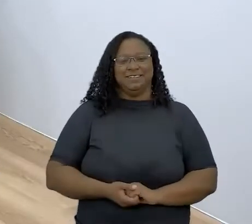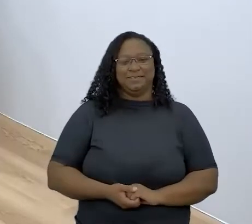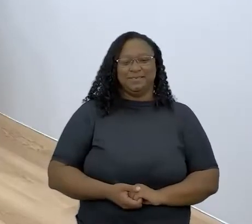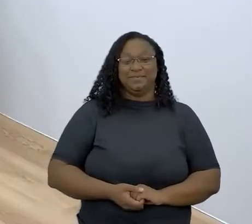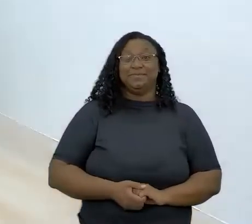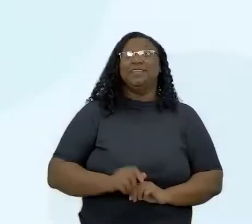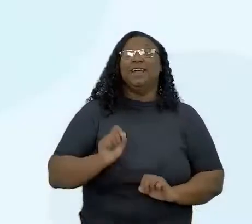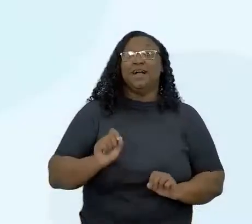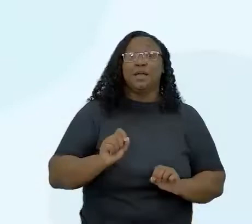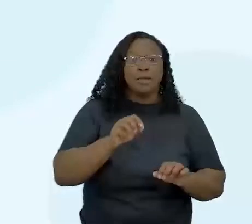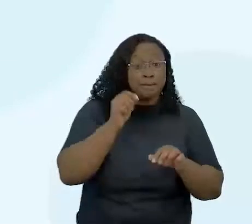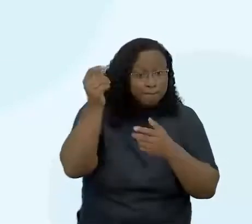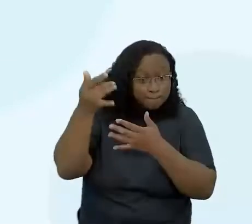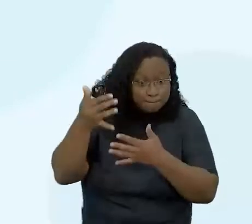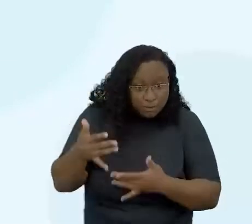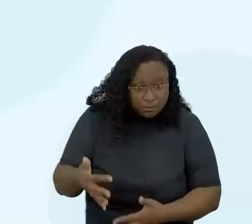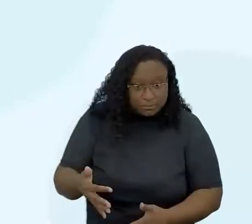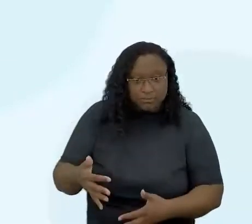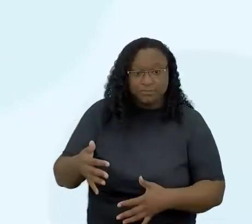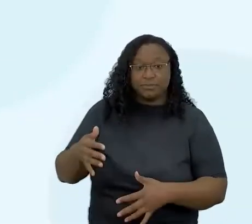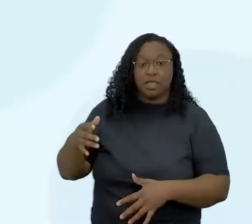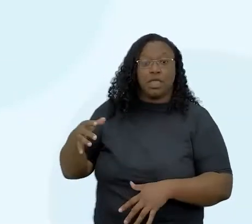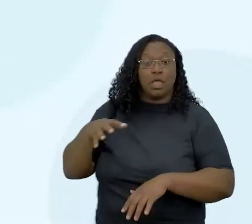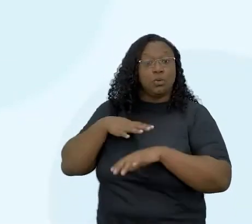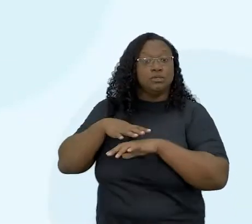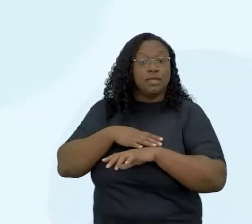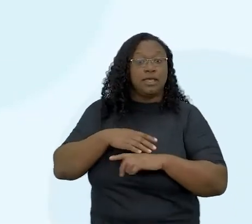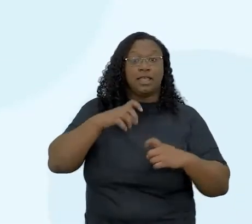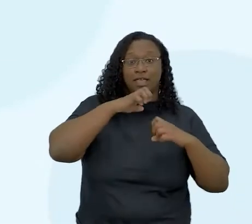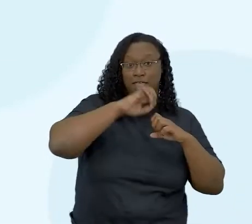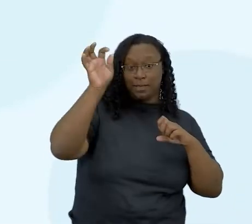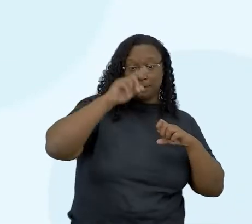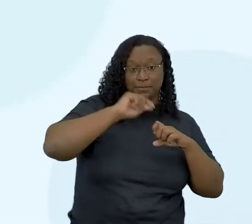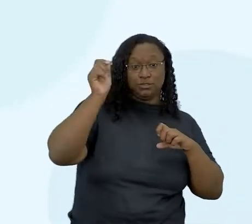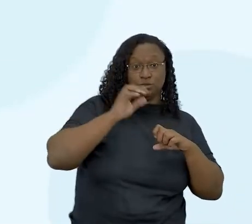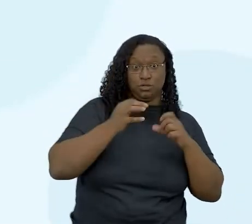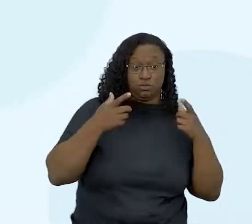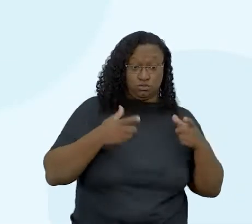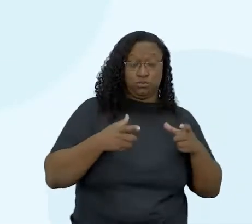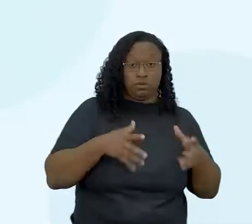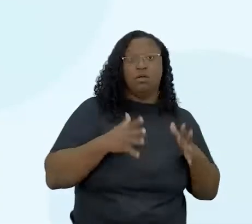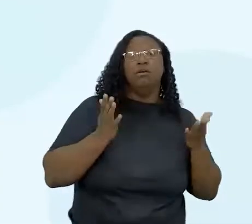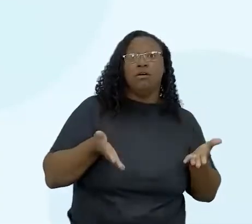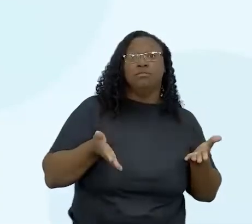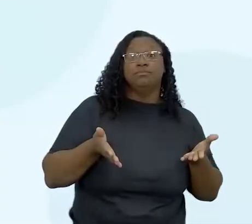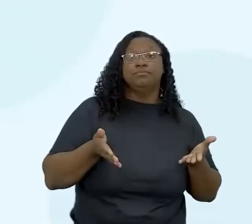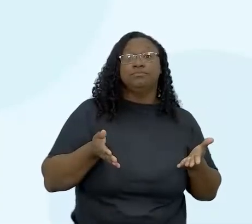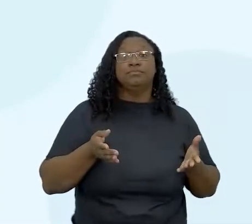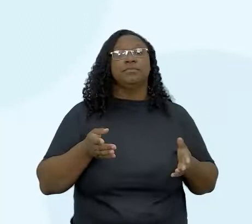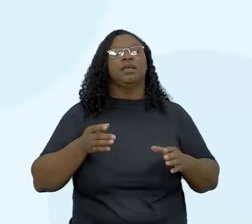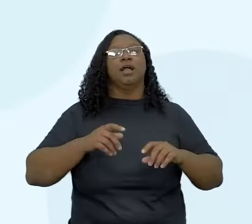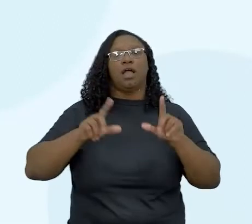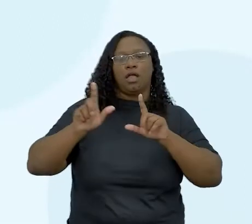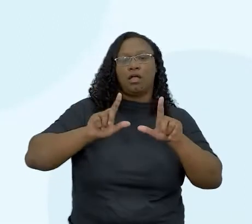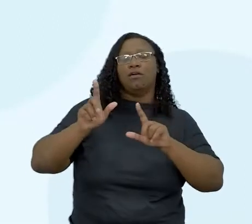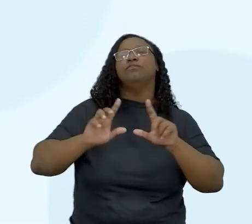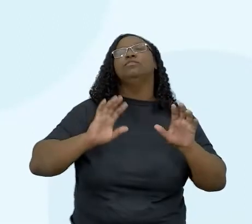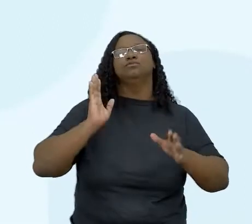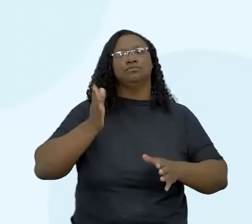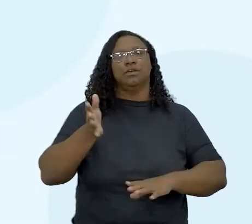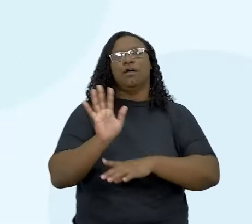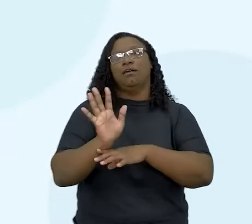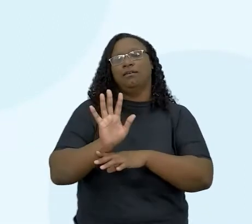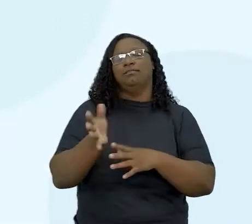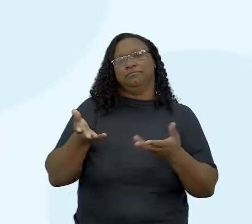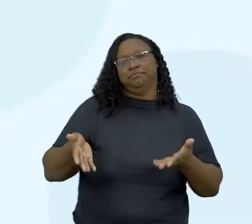mais aí, ó. Você considera o teu empreendimento uma inovação para o setor? Você já respondeu. E aí, a gente já viu esse vídeo também, a